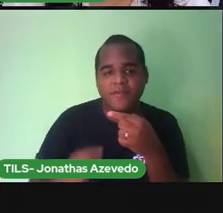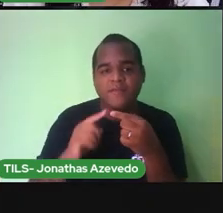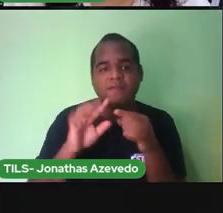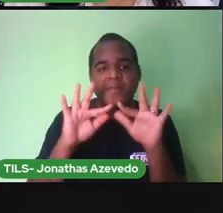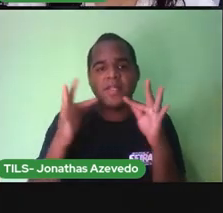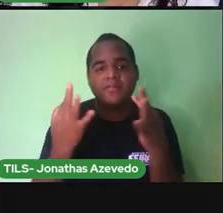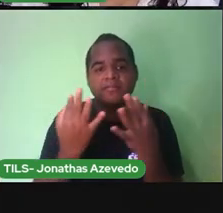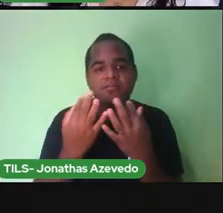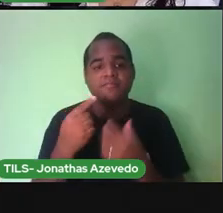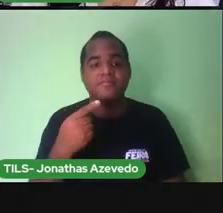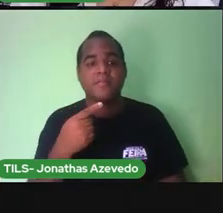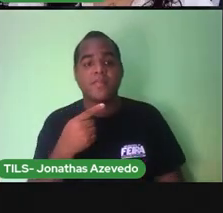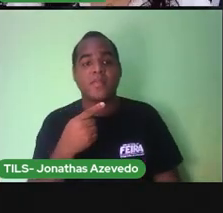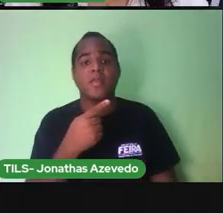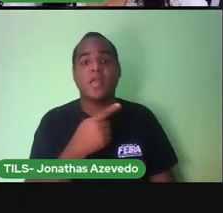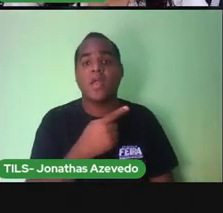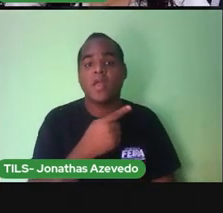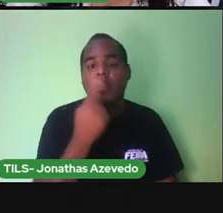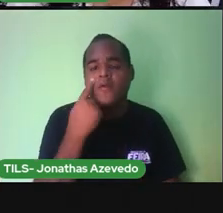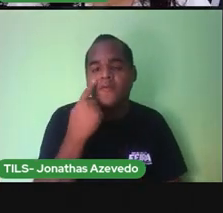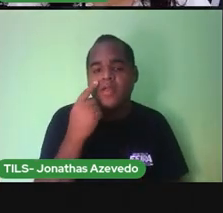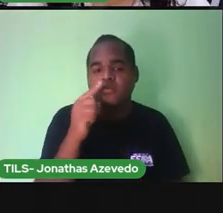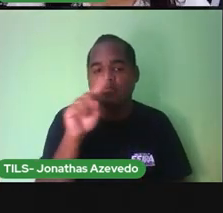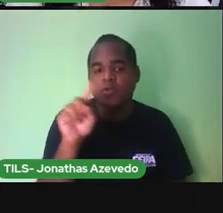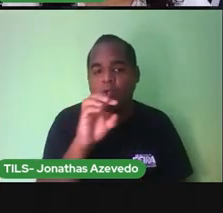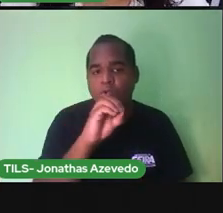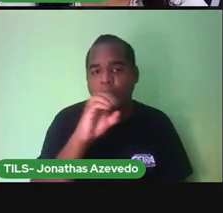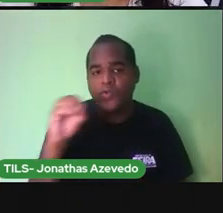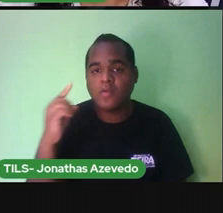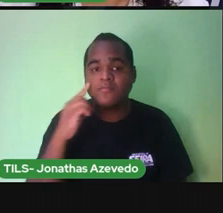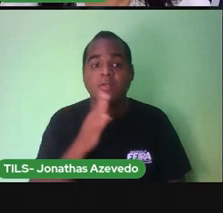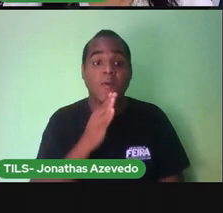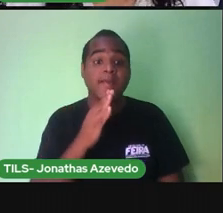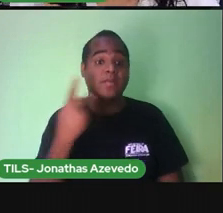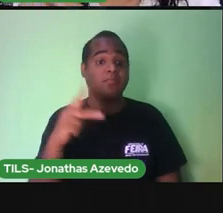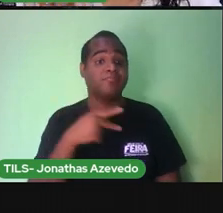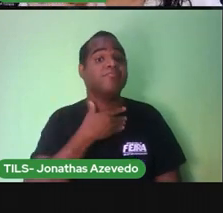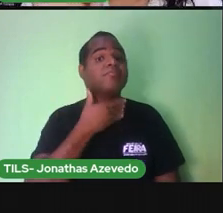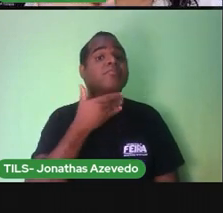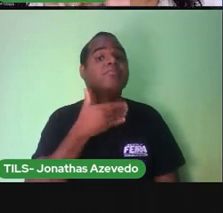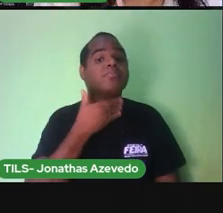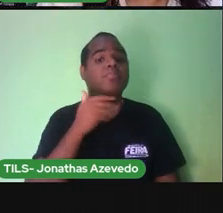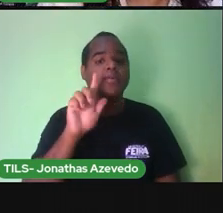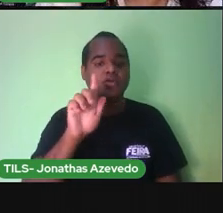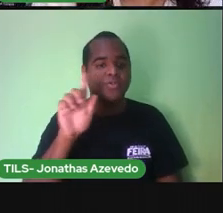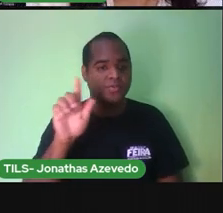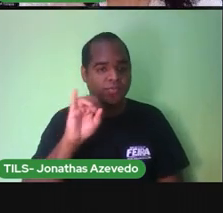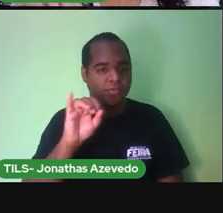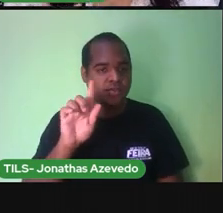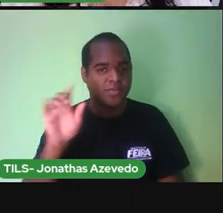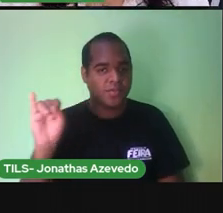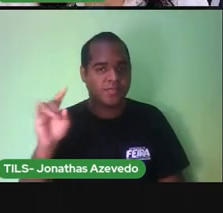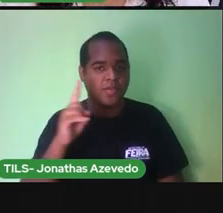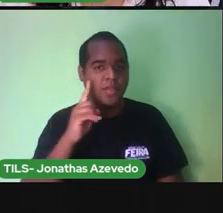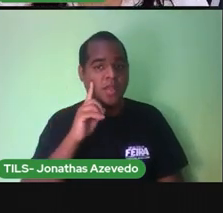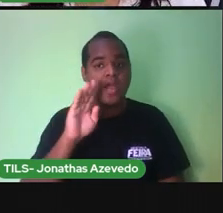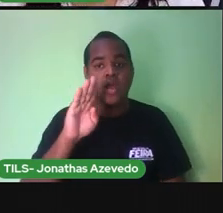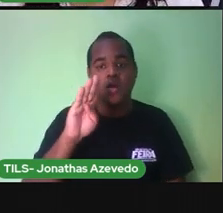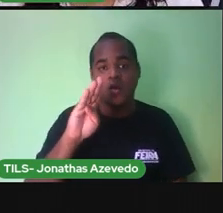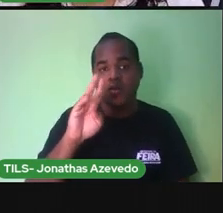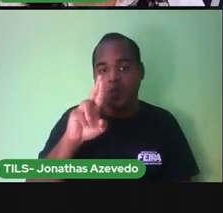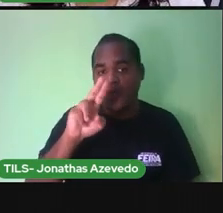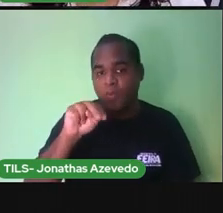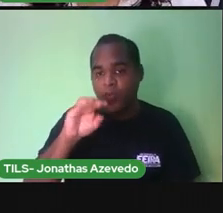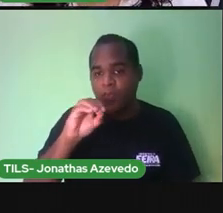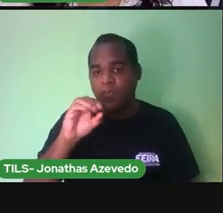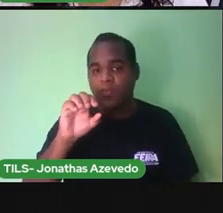Veja e responda A altura De cada um Deles Tem Bruno Sueli E